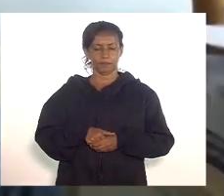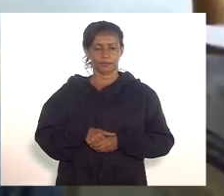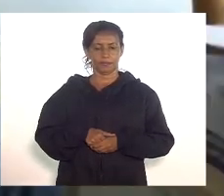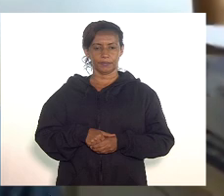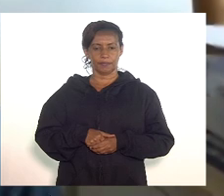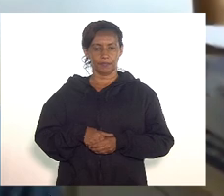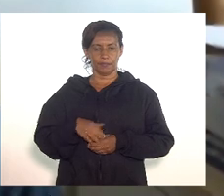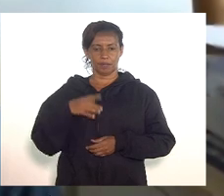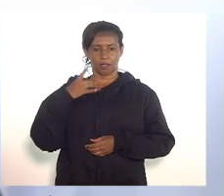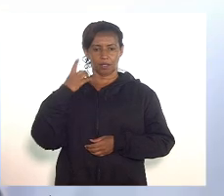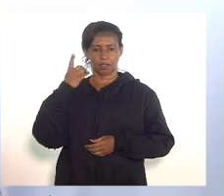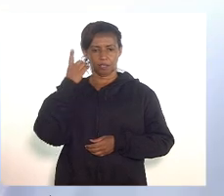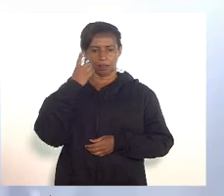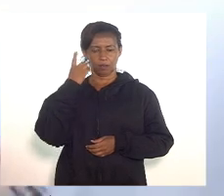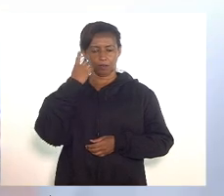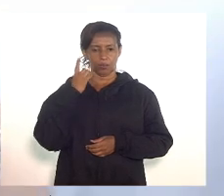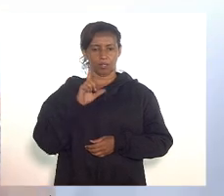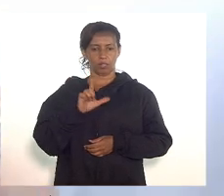deputado Luiz Paulo